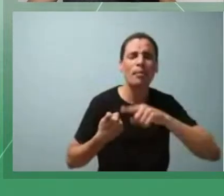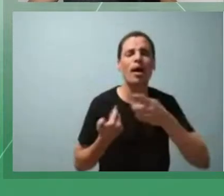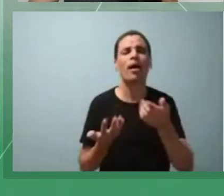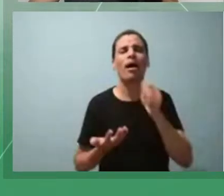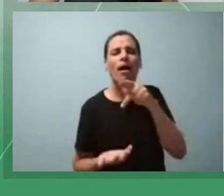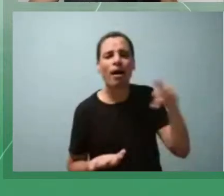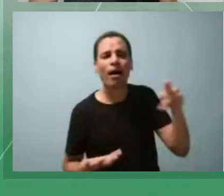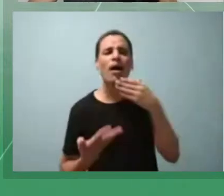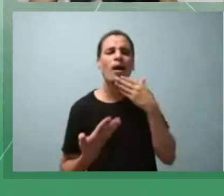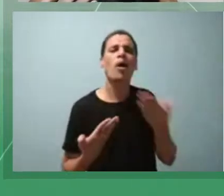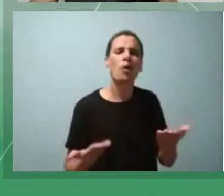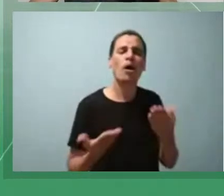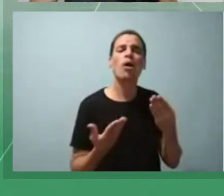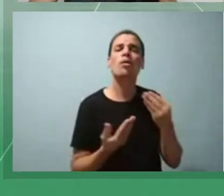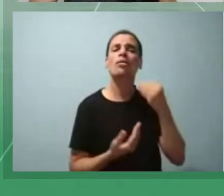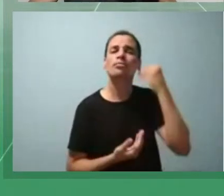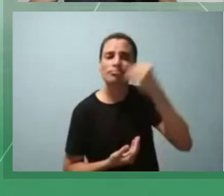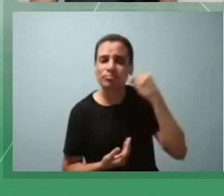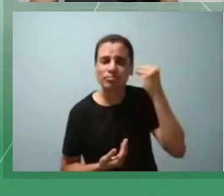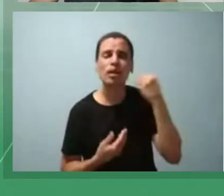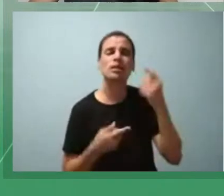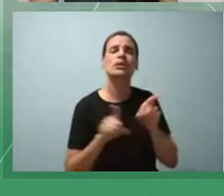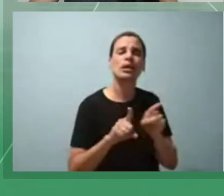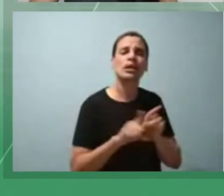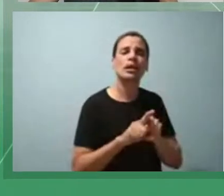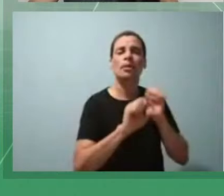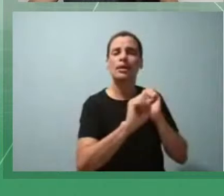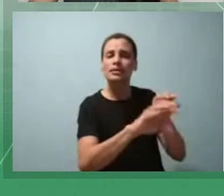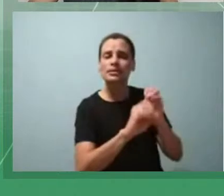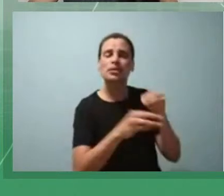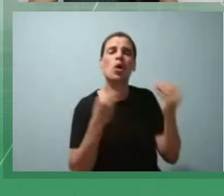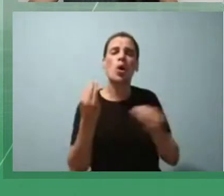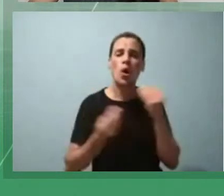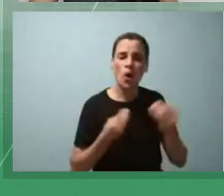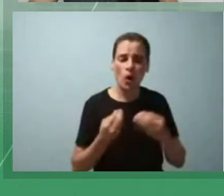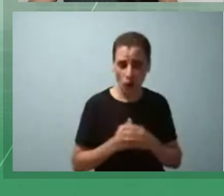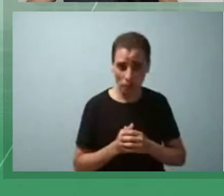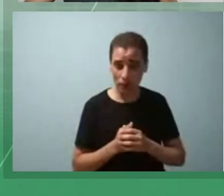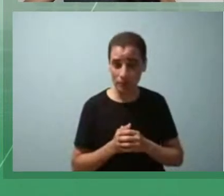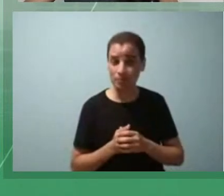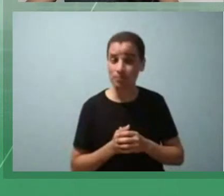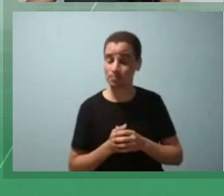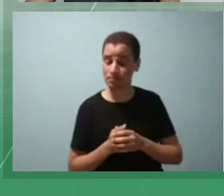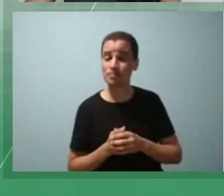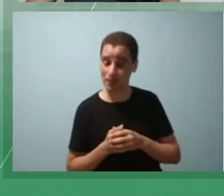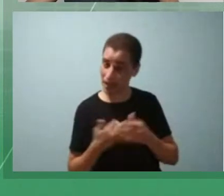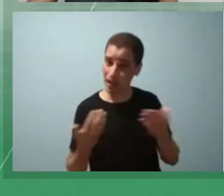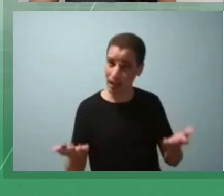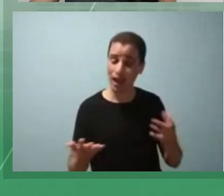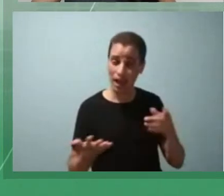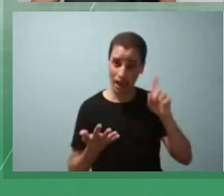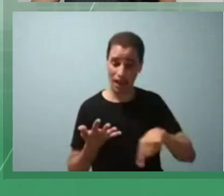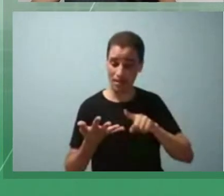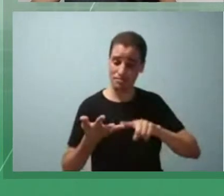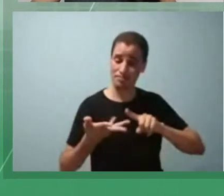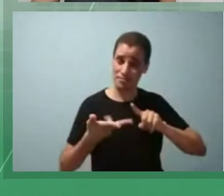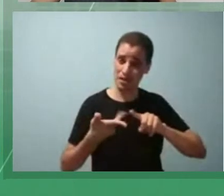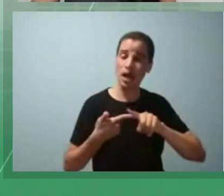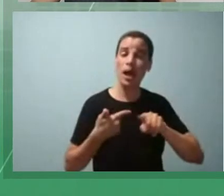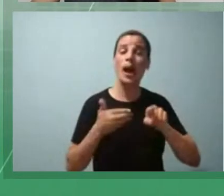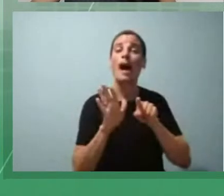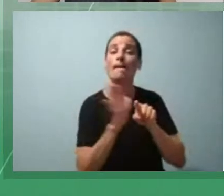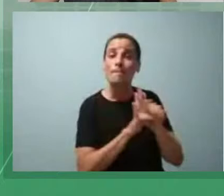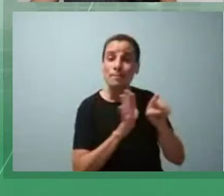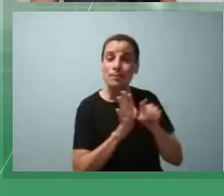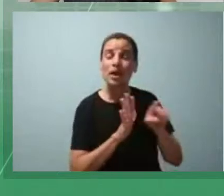Quanto tem esses perífes, há de ensino junto a esses alunos? Então, são questões que eu vou procurar levantar